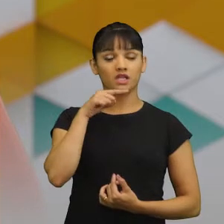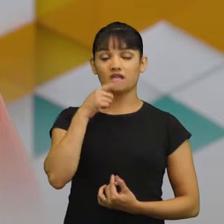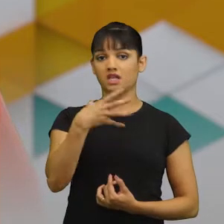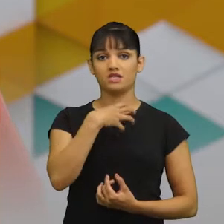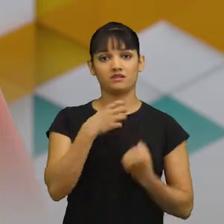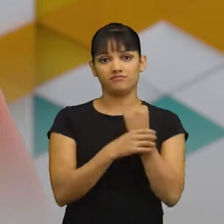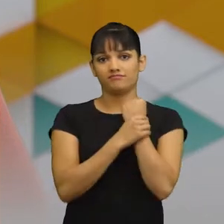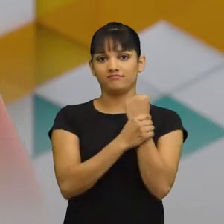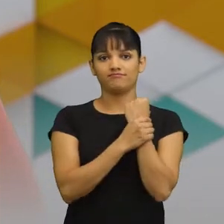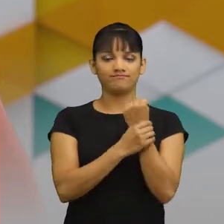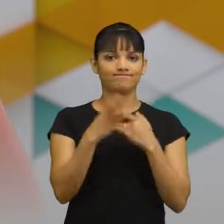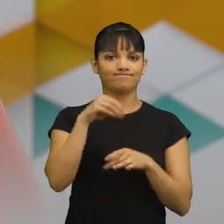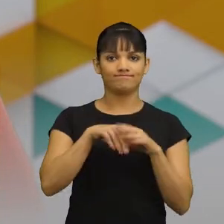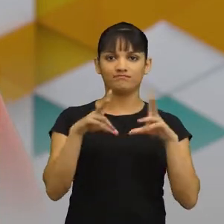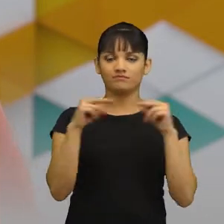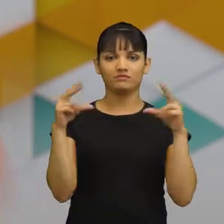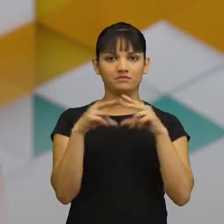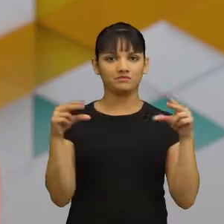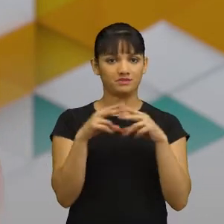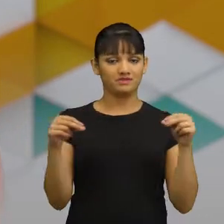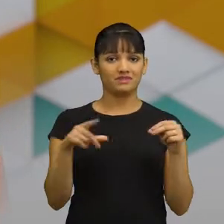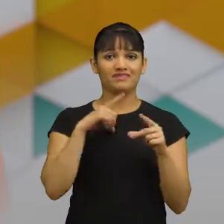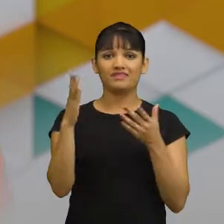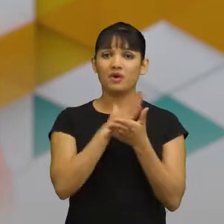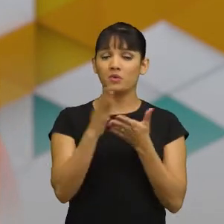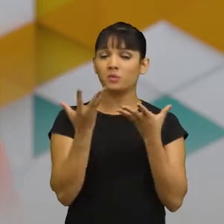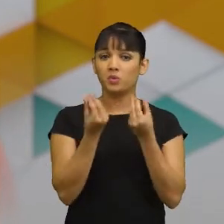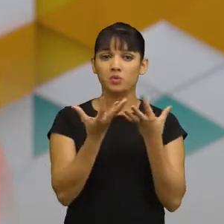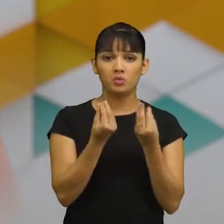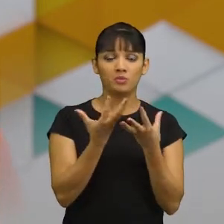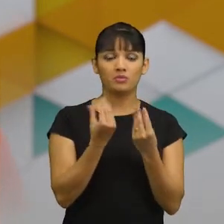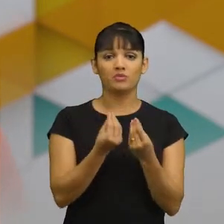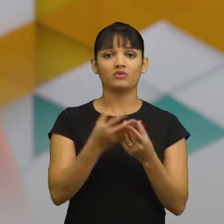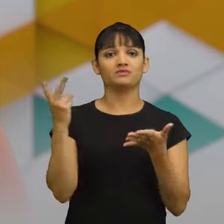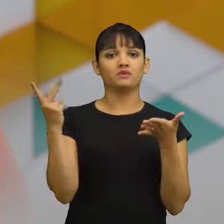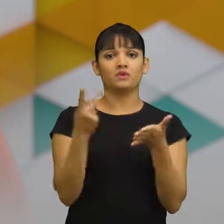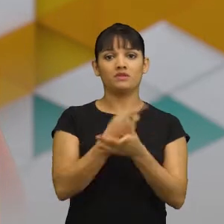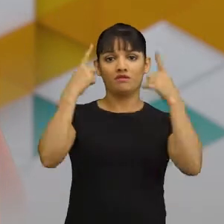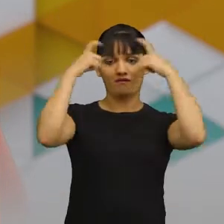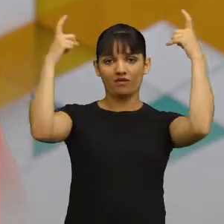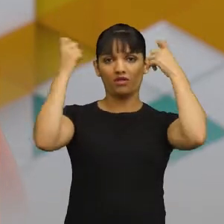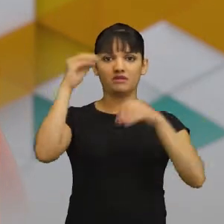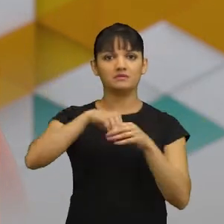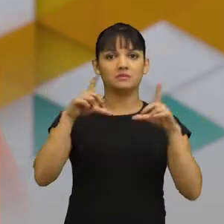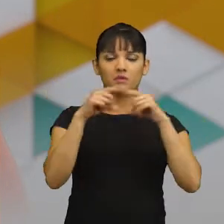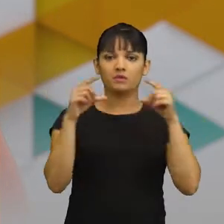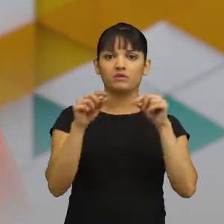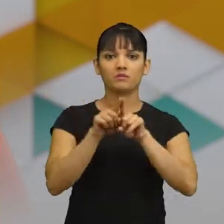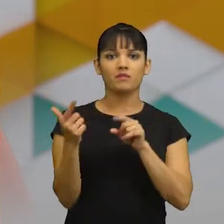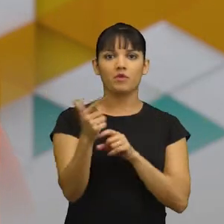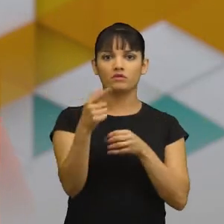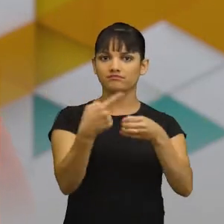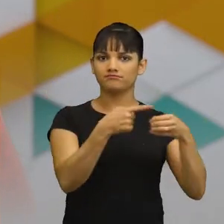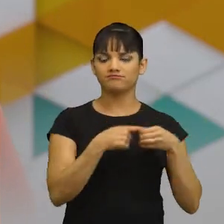Ninguém mais se sente seguro em Brasília. São inúmeros os casos de crimes e violência no plano piloto e principalmente nas outras cidades